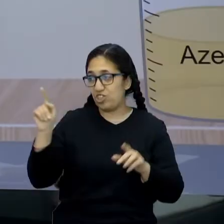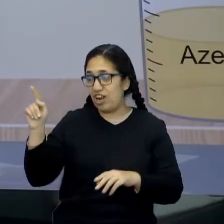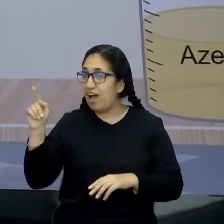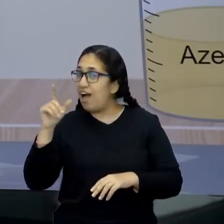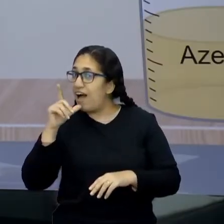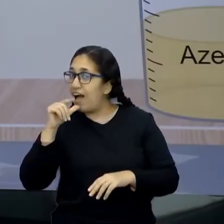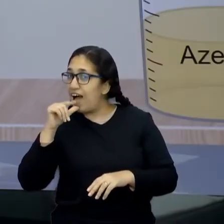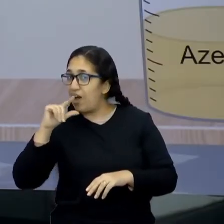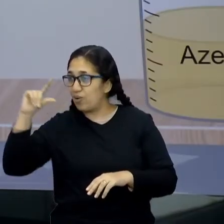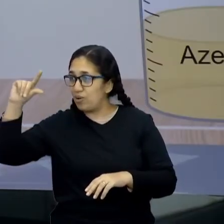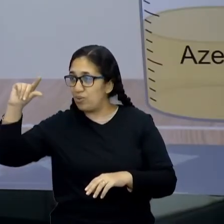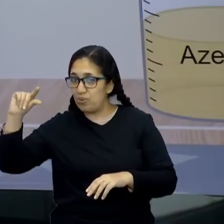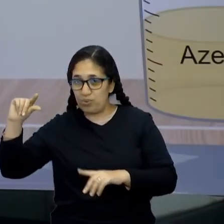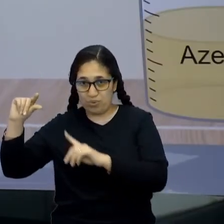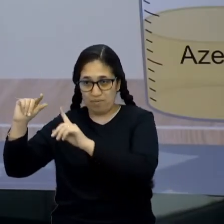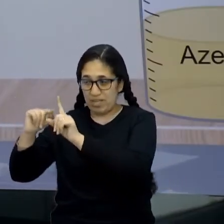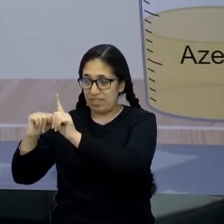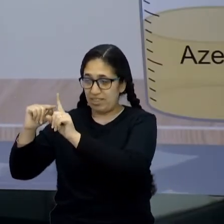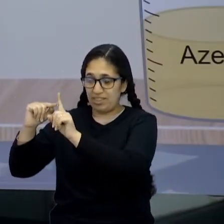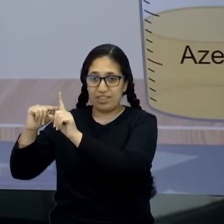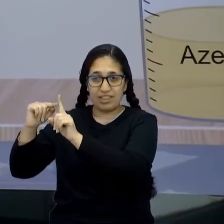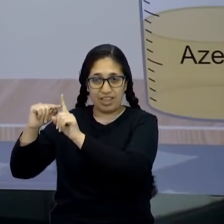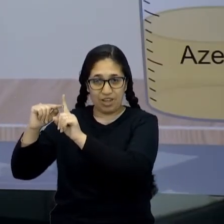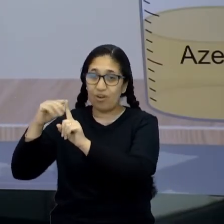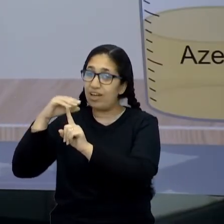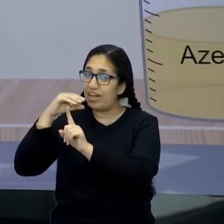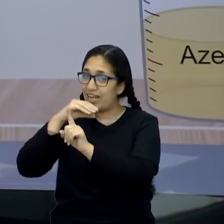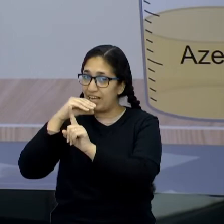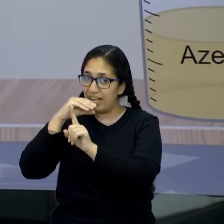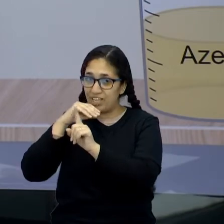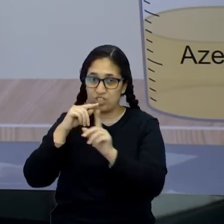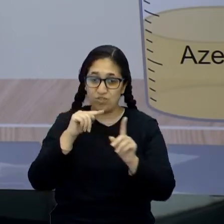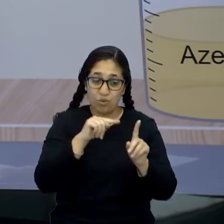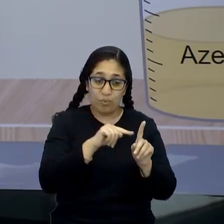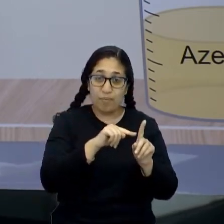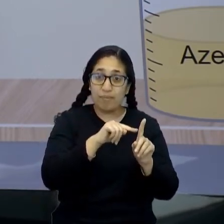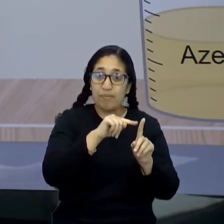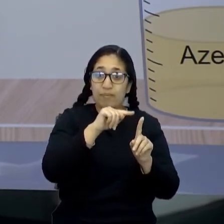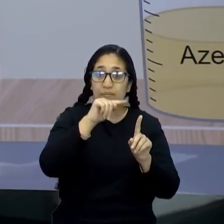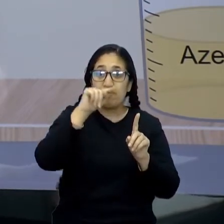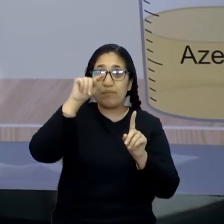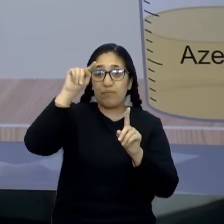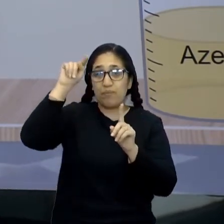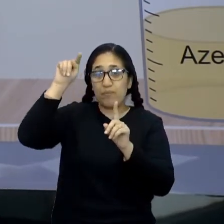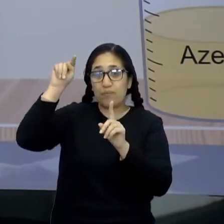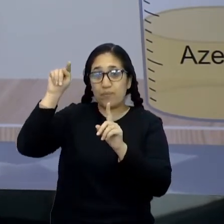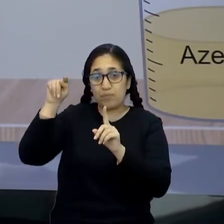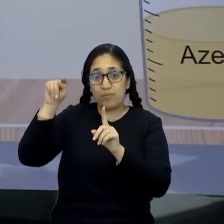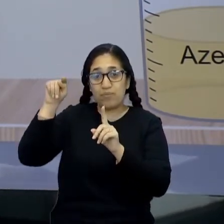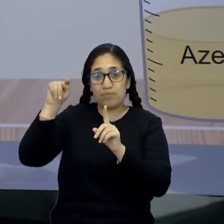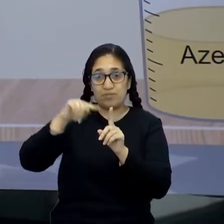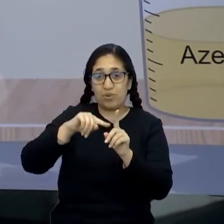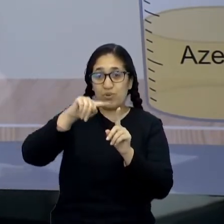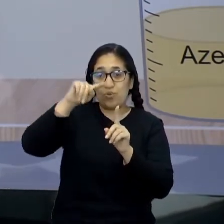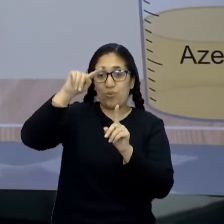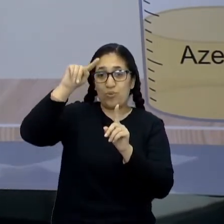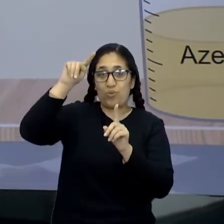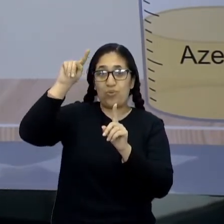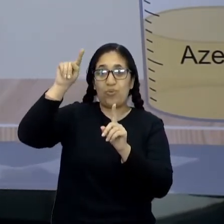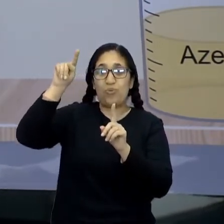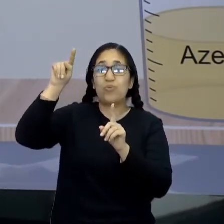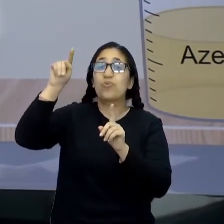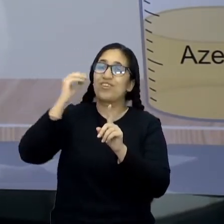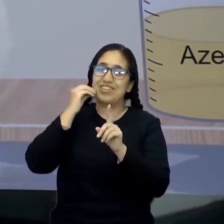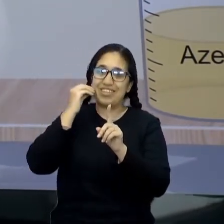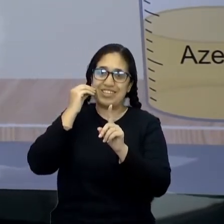o termômetro da água tá mais alto, porque tá mais quente. Vou pegar esse ferro e colocar aqui dentro. Se eu conseguir, né,